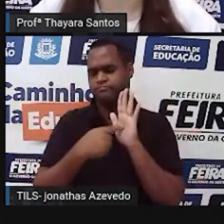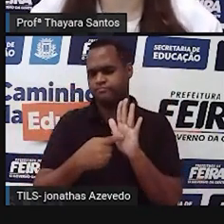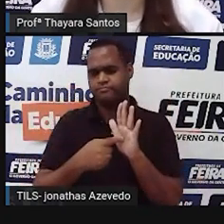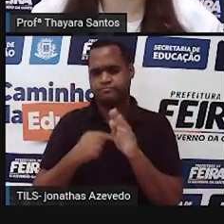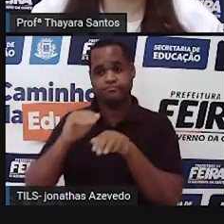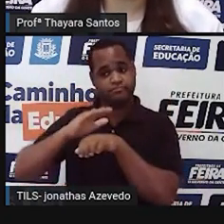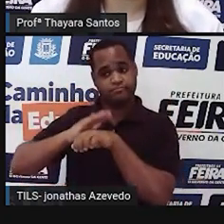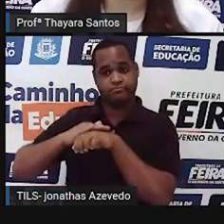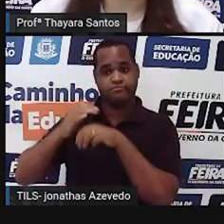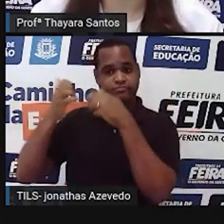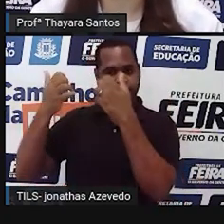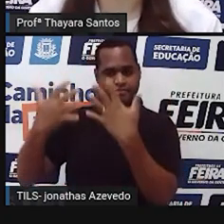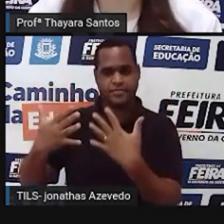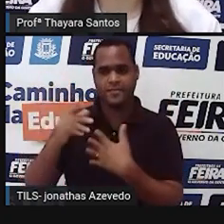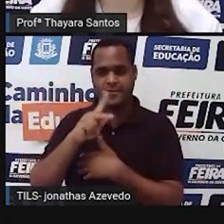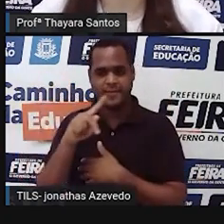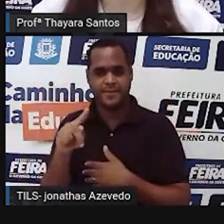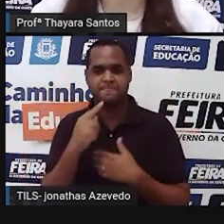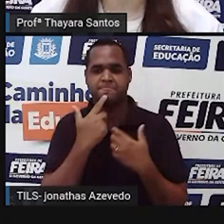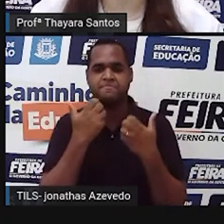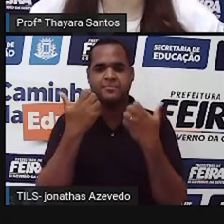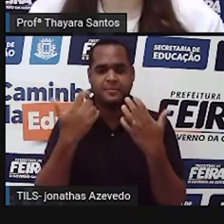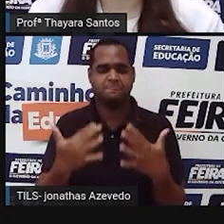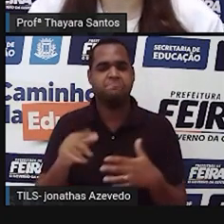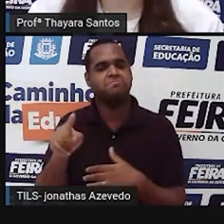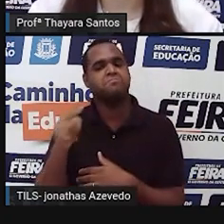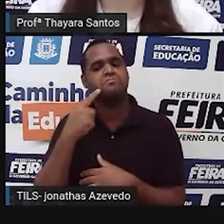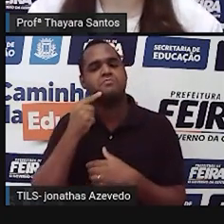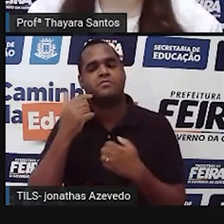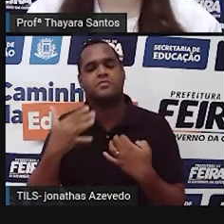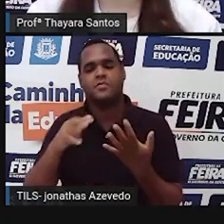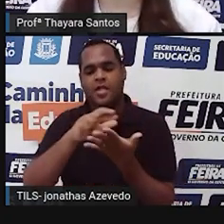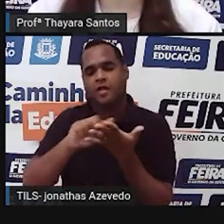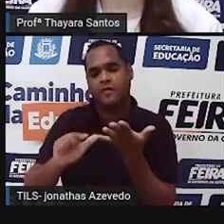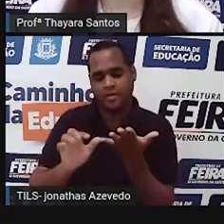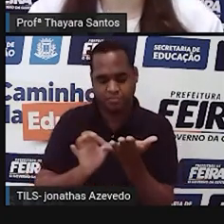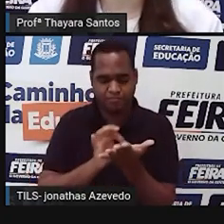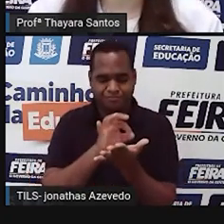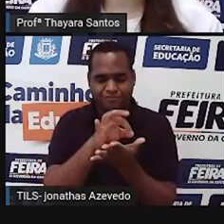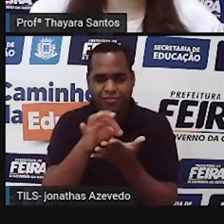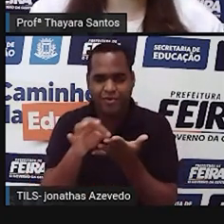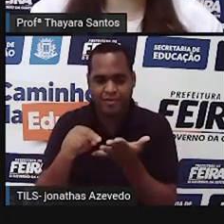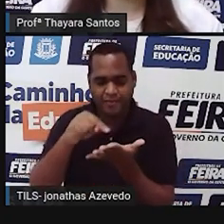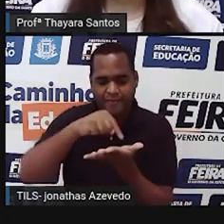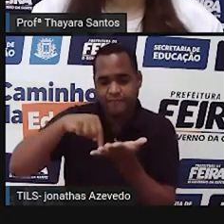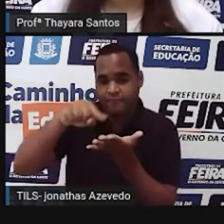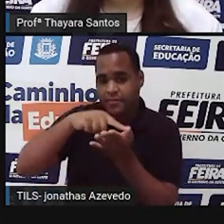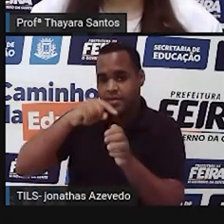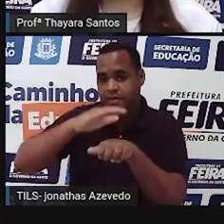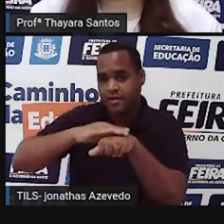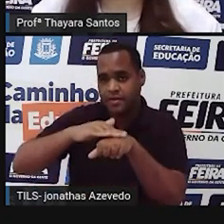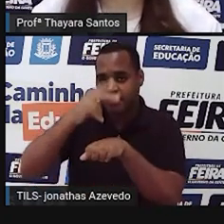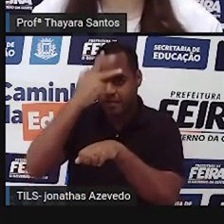influência desses astros, né? De todo o movimento dos astros no cotidiano das pessoas.